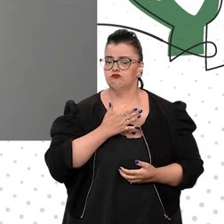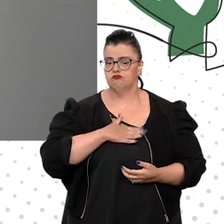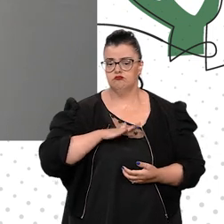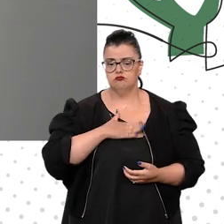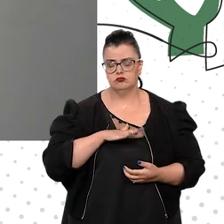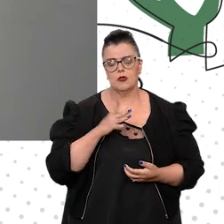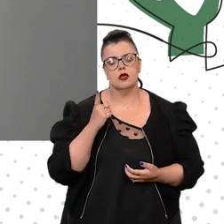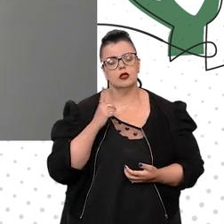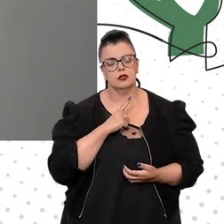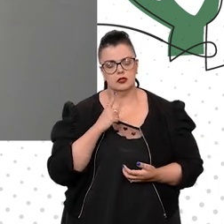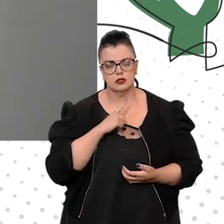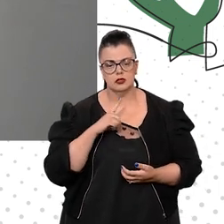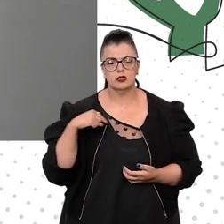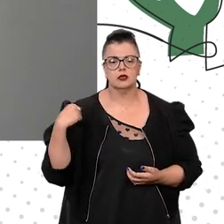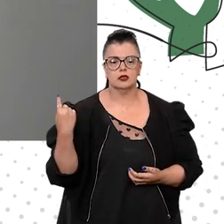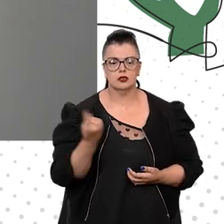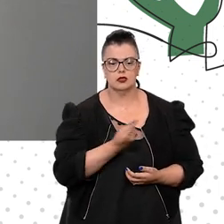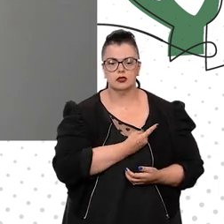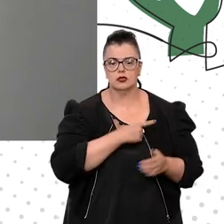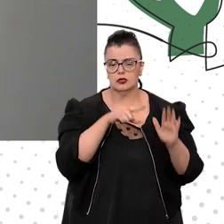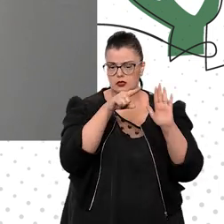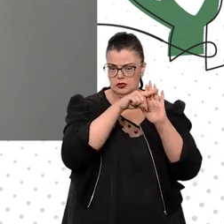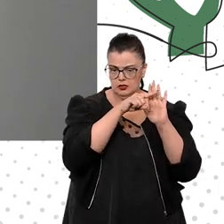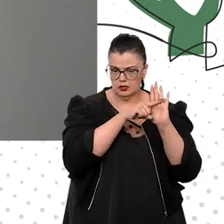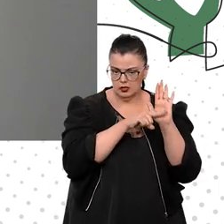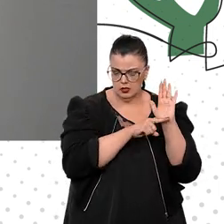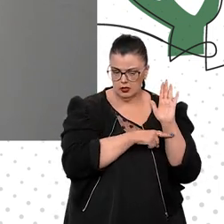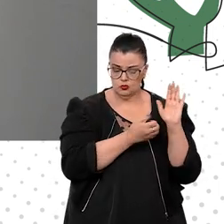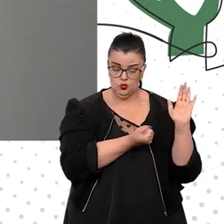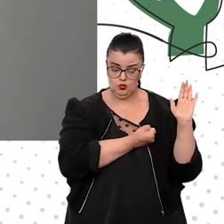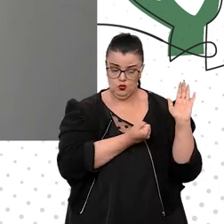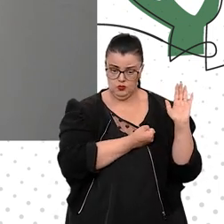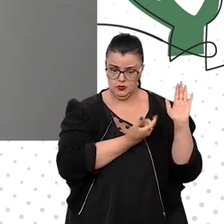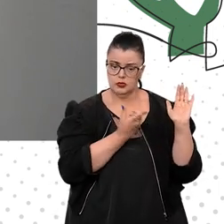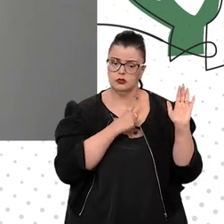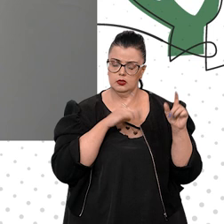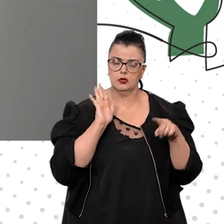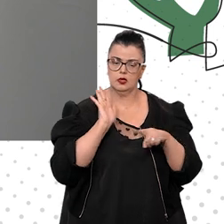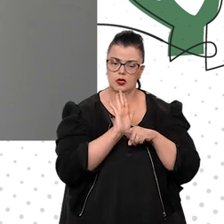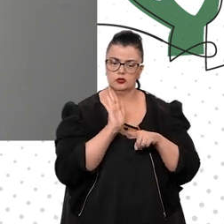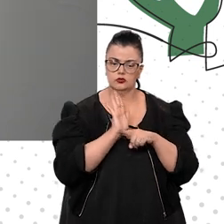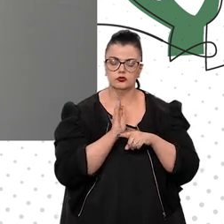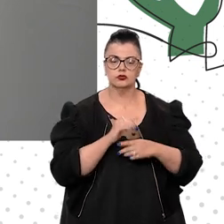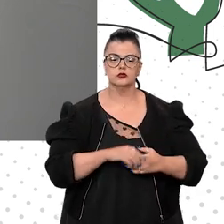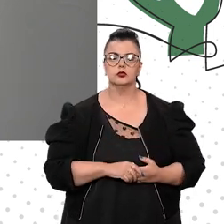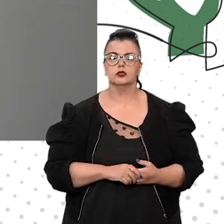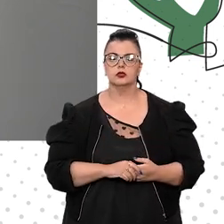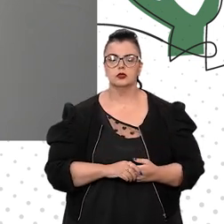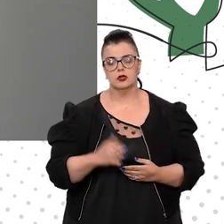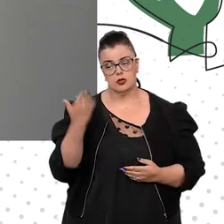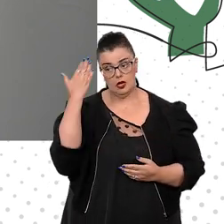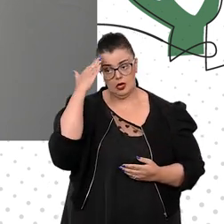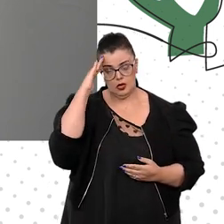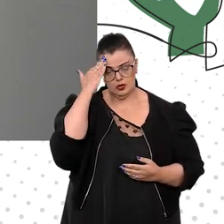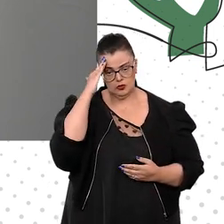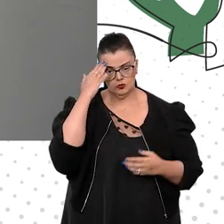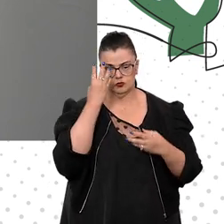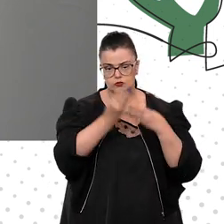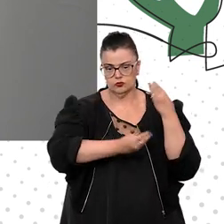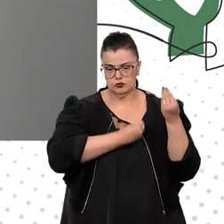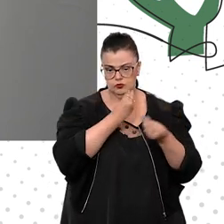temos dados, temos números que nos ajudam, portanto, a compreender o fenômeno